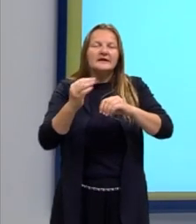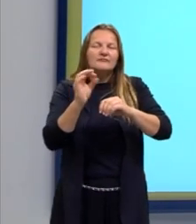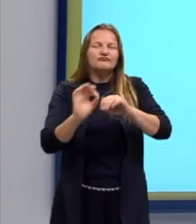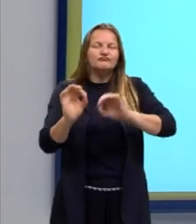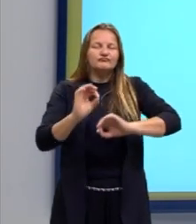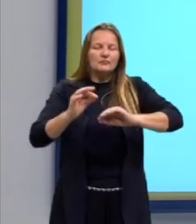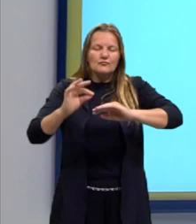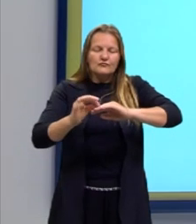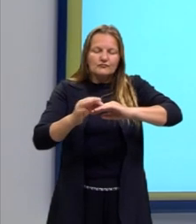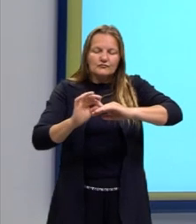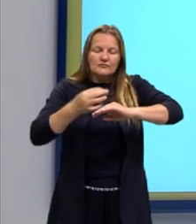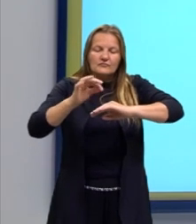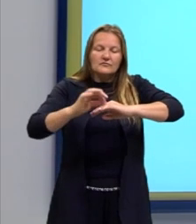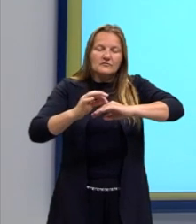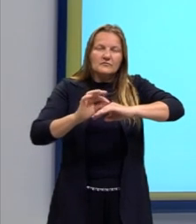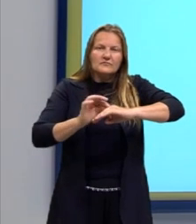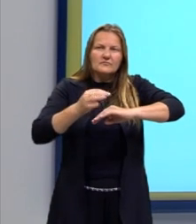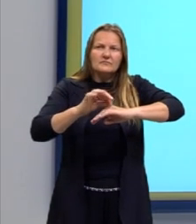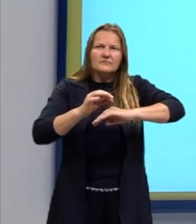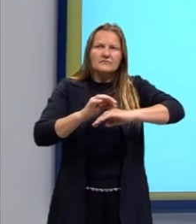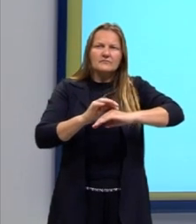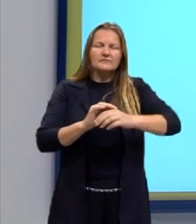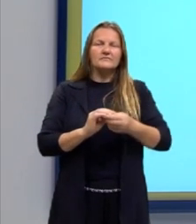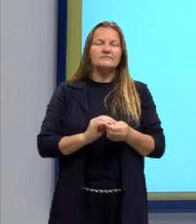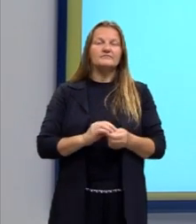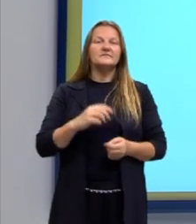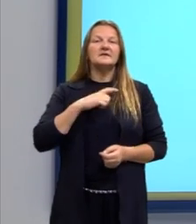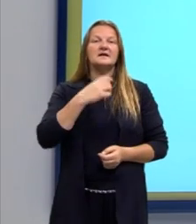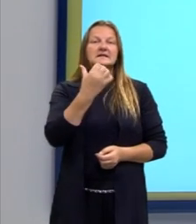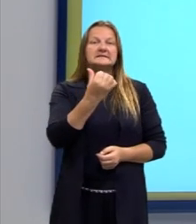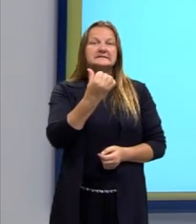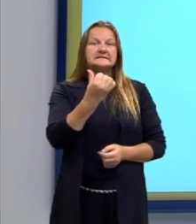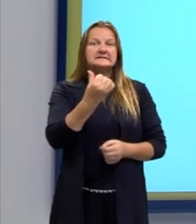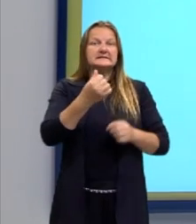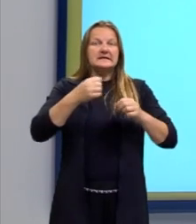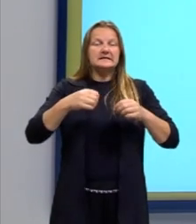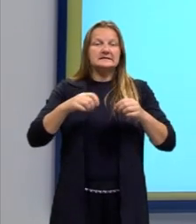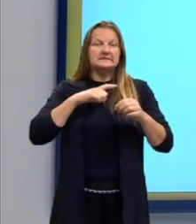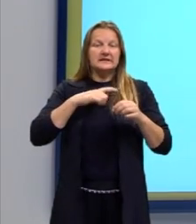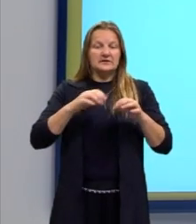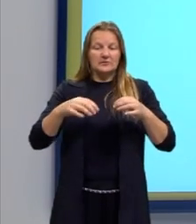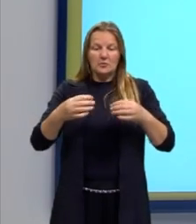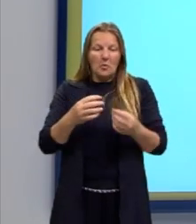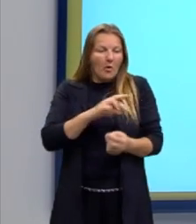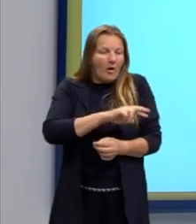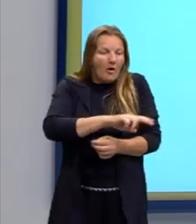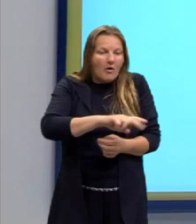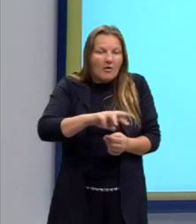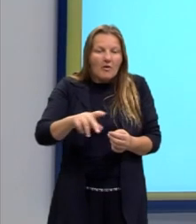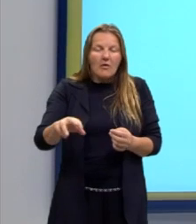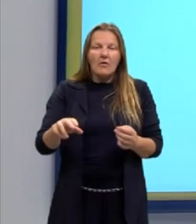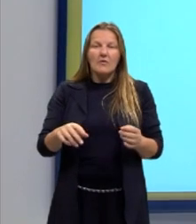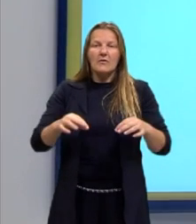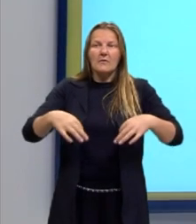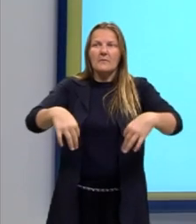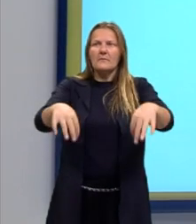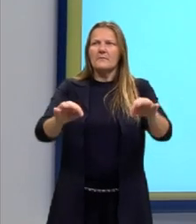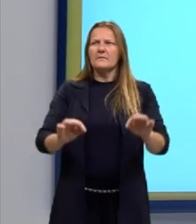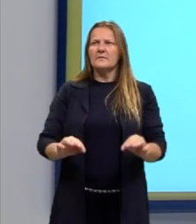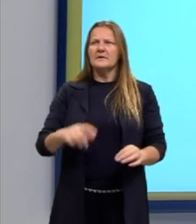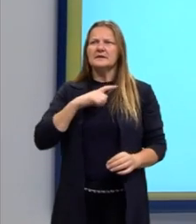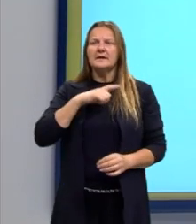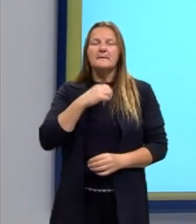pessoa tem à sua disposição seis tecidos diferentes e quinze pedras ornamentais